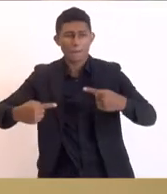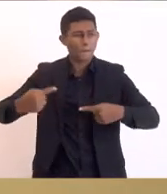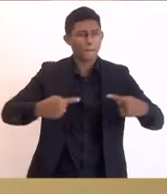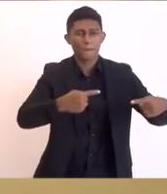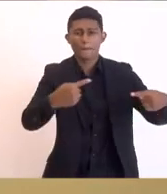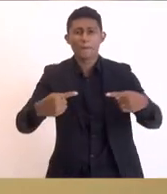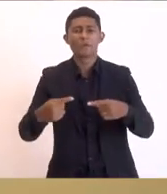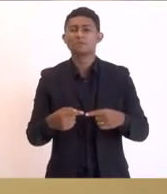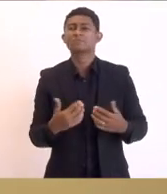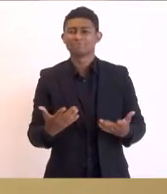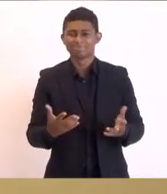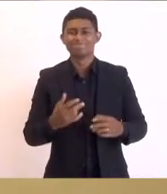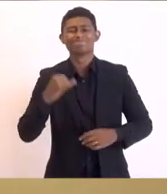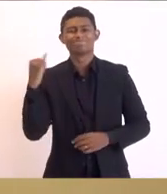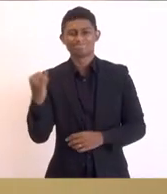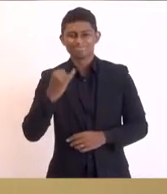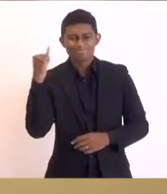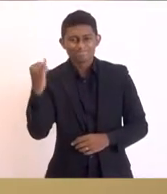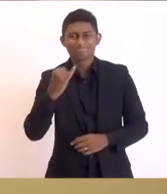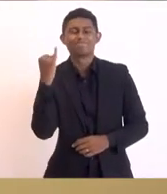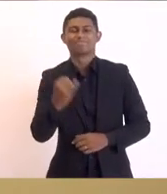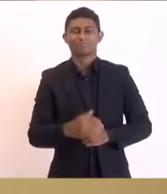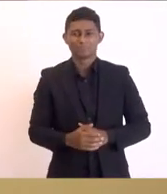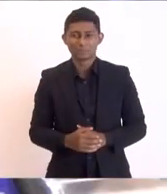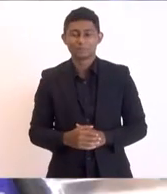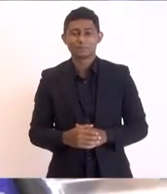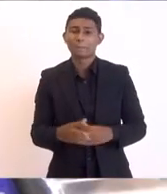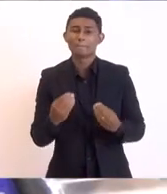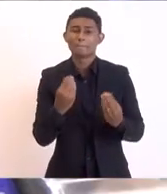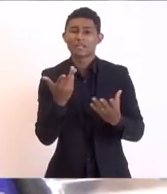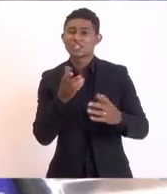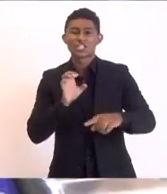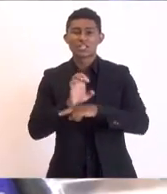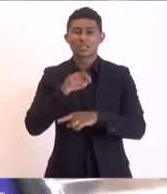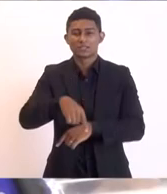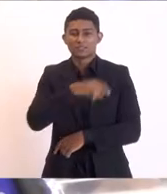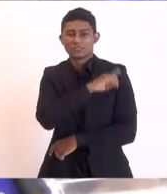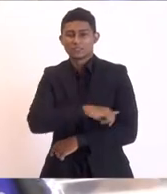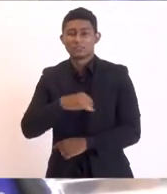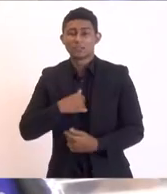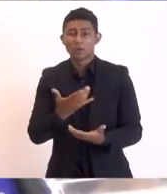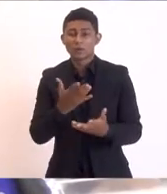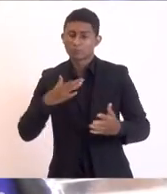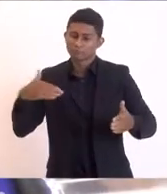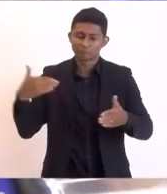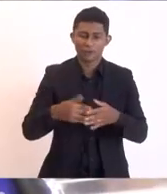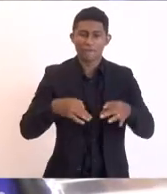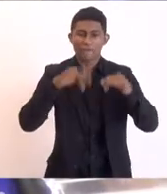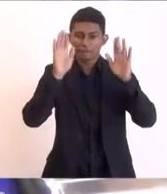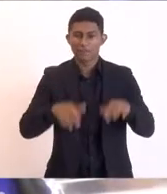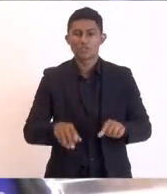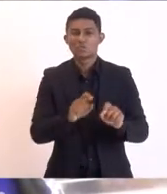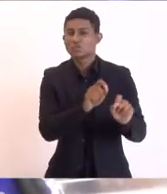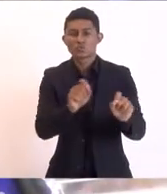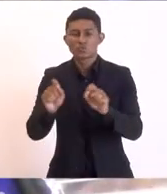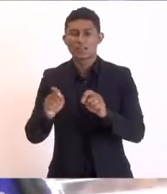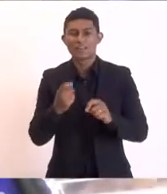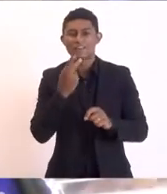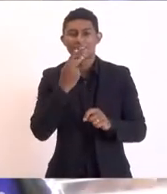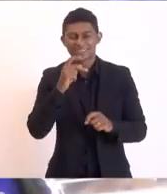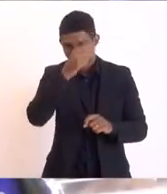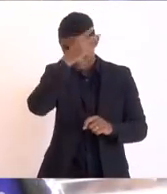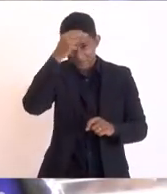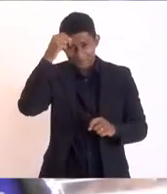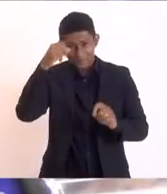essa questão que é muito importante para o estado do Rio de Janeiro e quero aqui finalizar minha fala lembrando que a prefeita